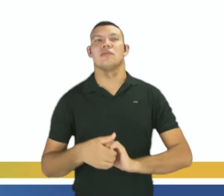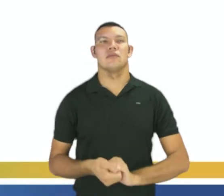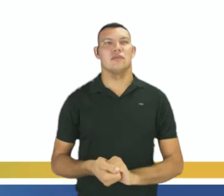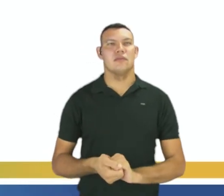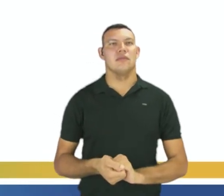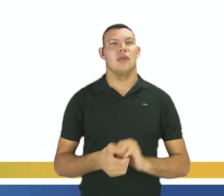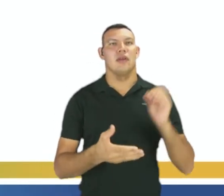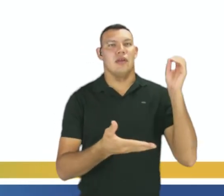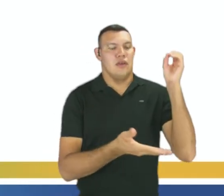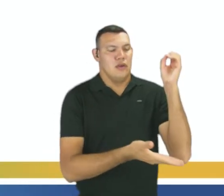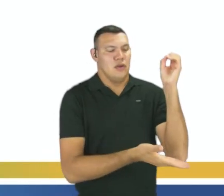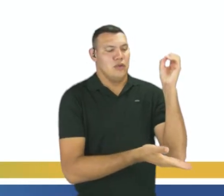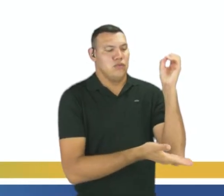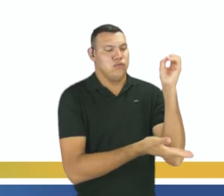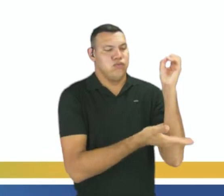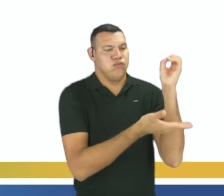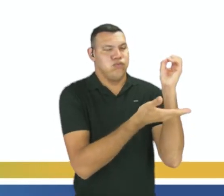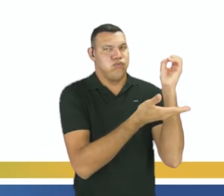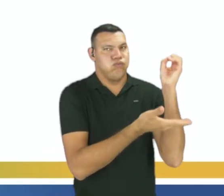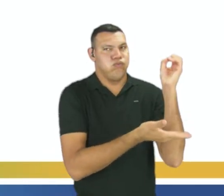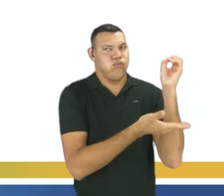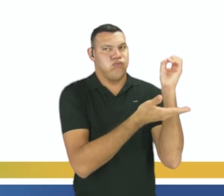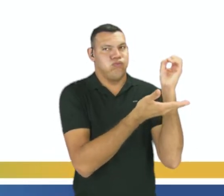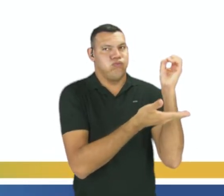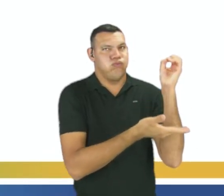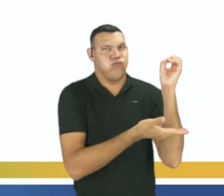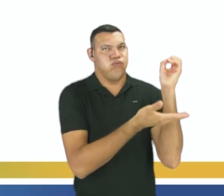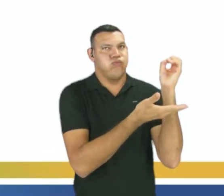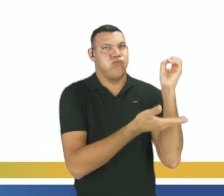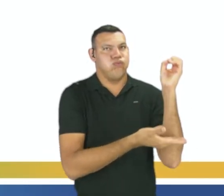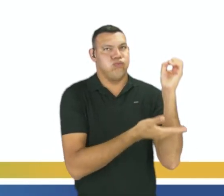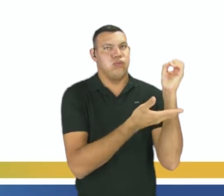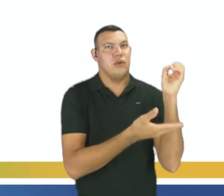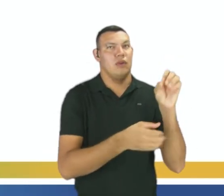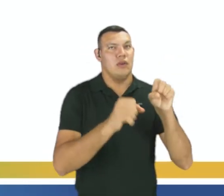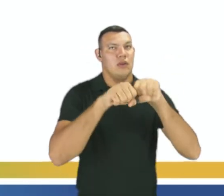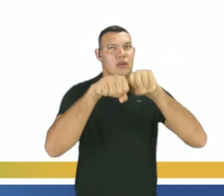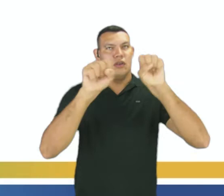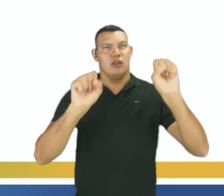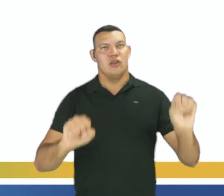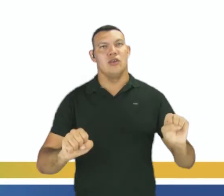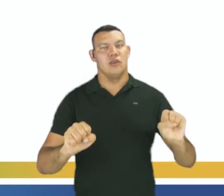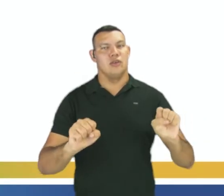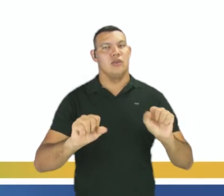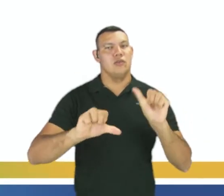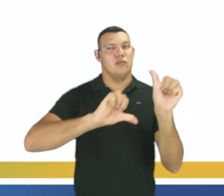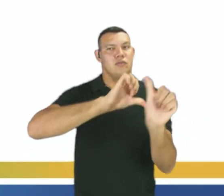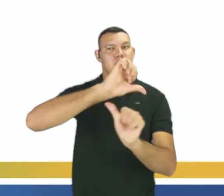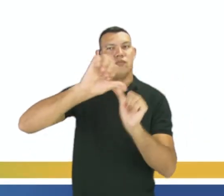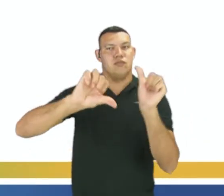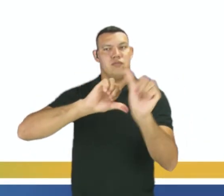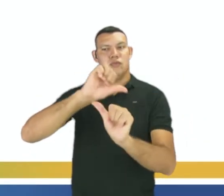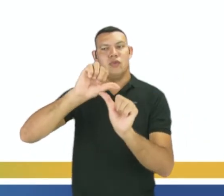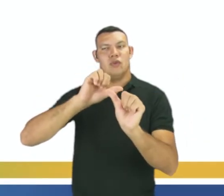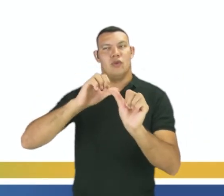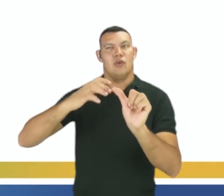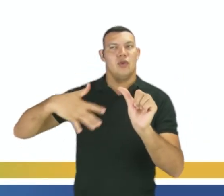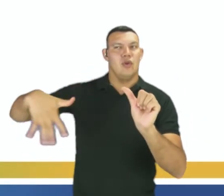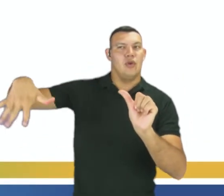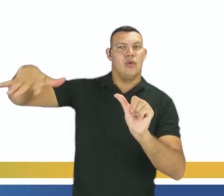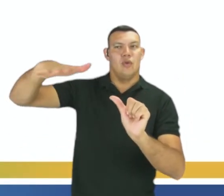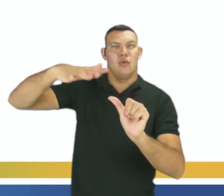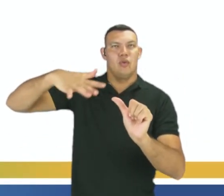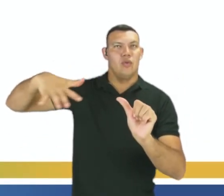temperatura precisa ser constante, o sistema não tenha trocas com o ambiente. E aí nós temos aqui, ó,